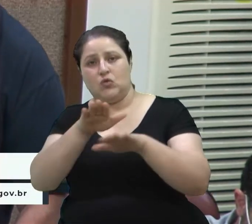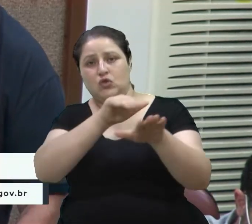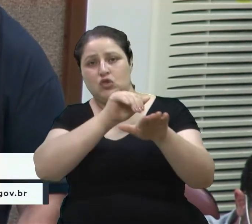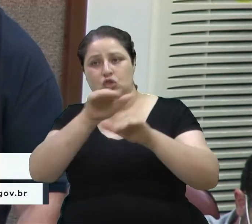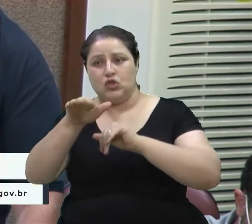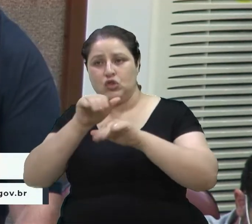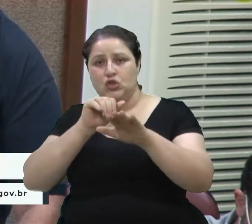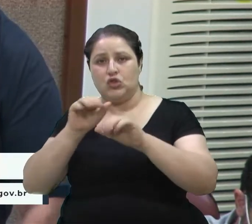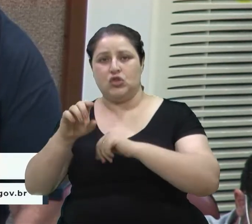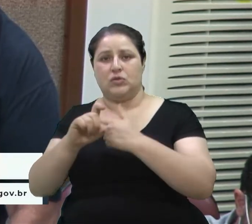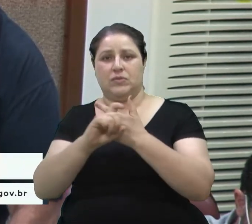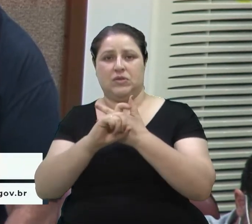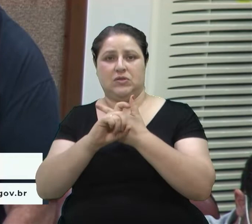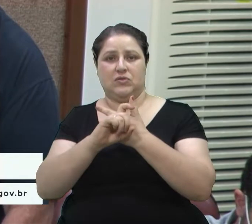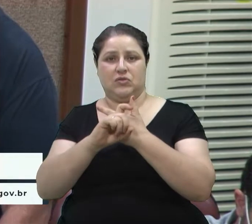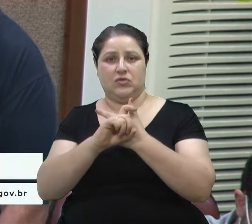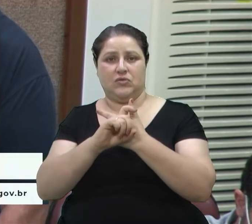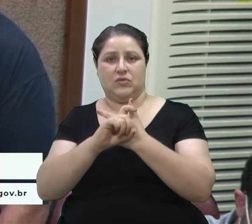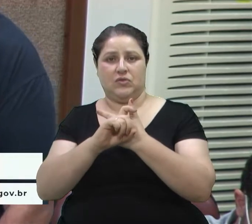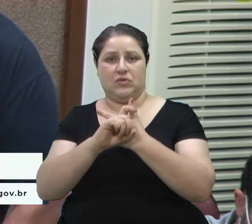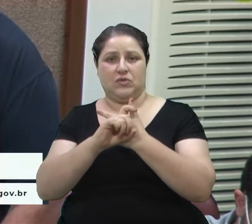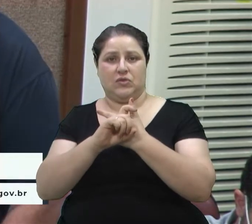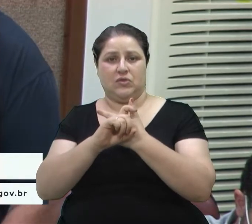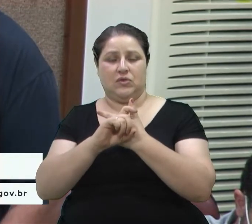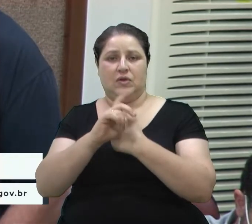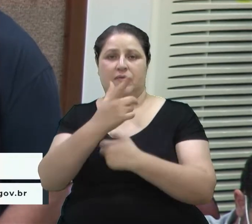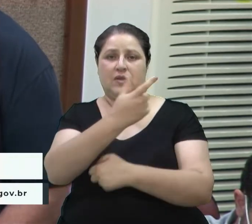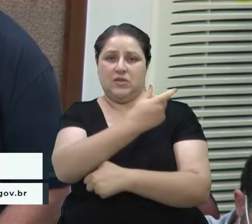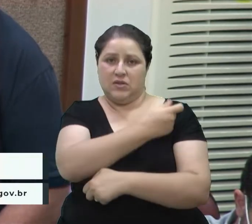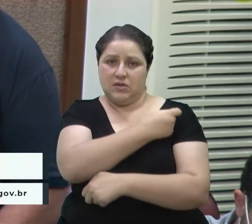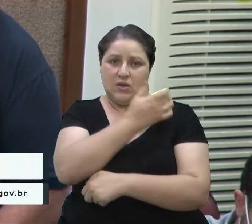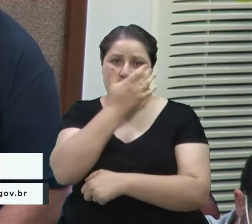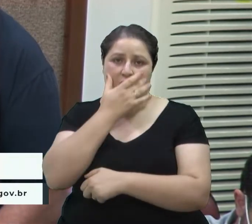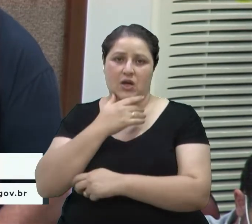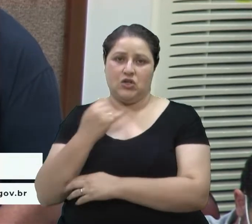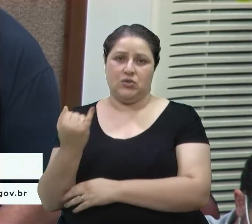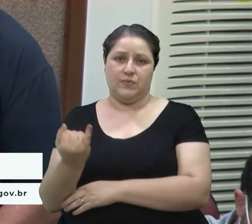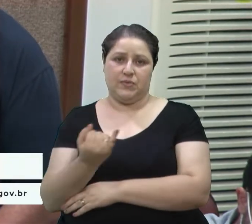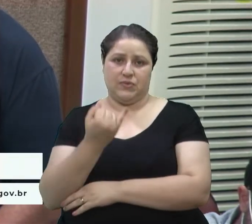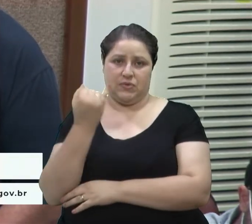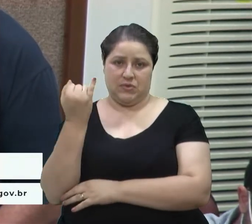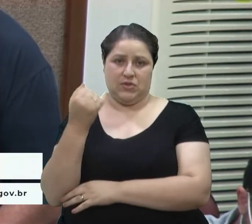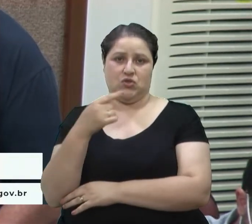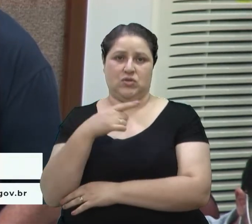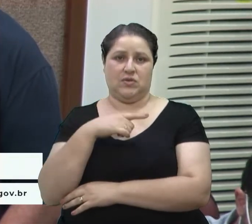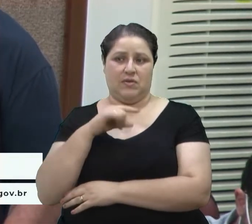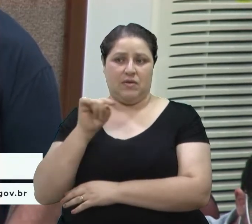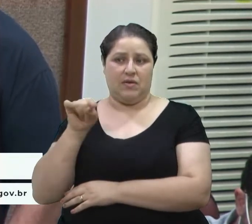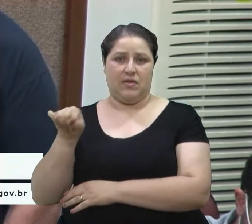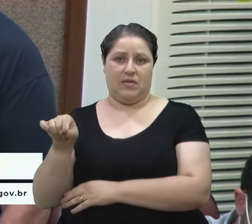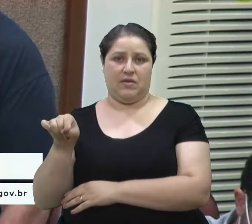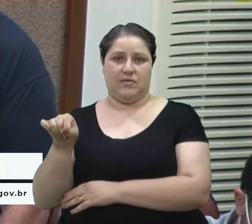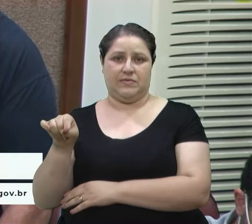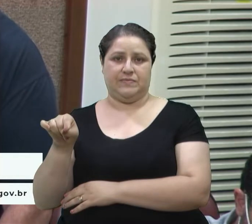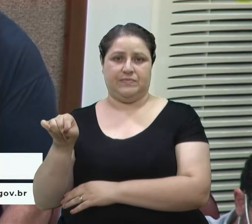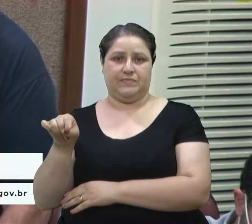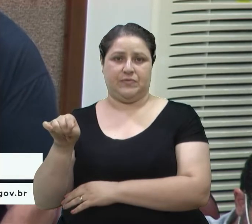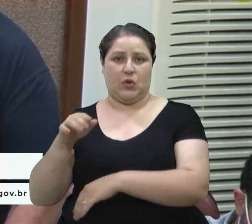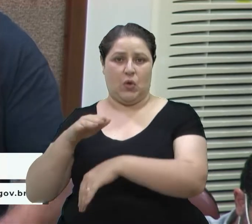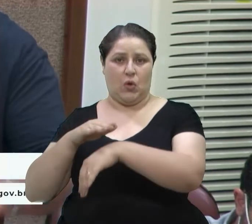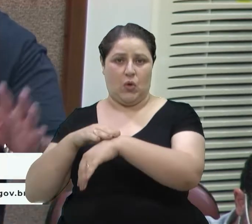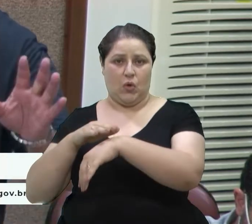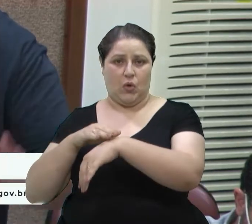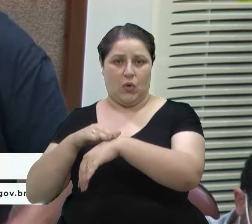ao Executivo Municipal que essa vacinação, eu acho importante que tenha lá, nos horários